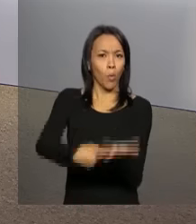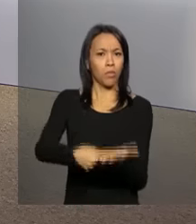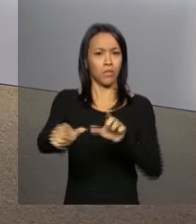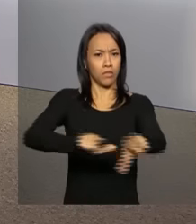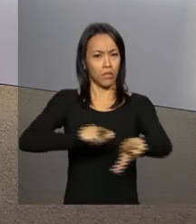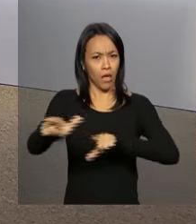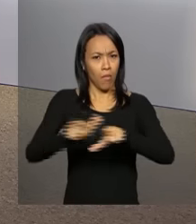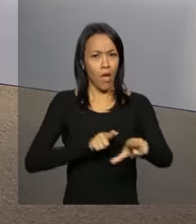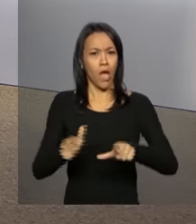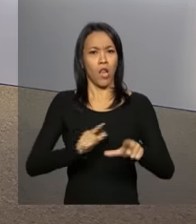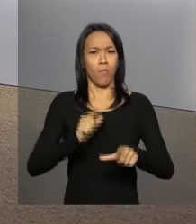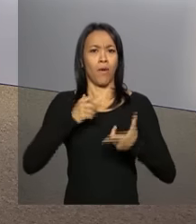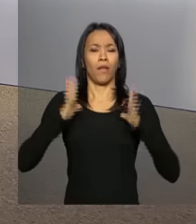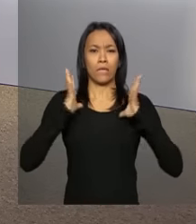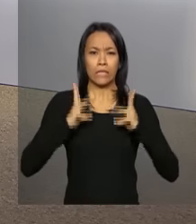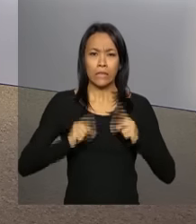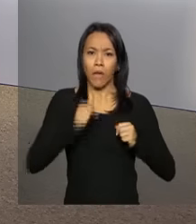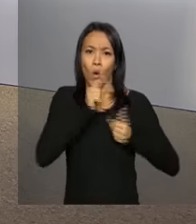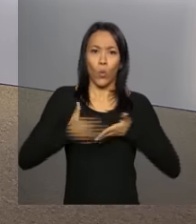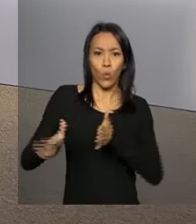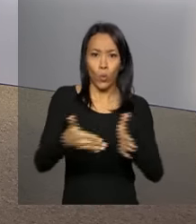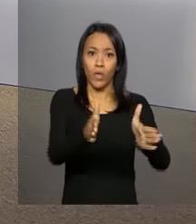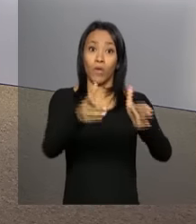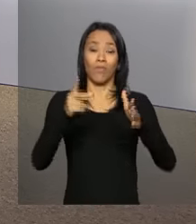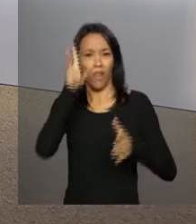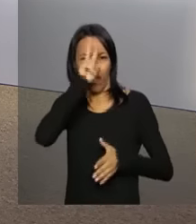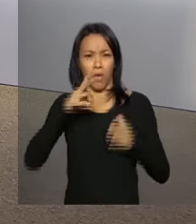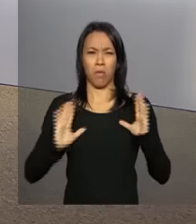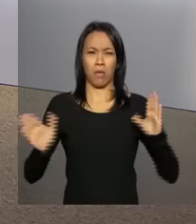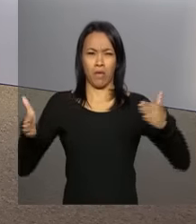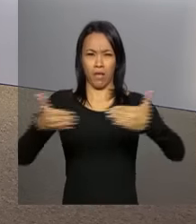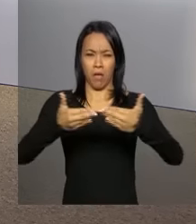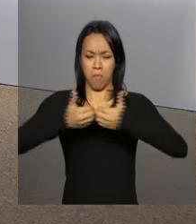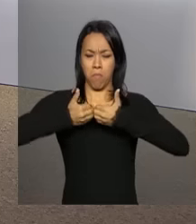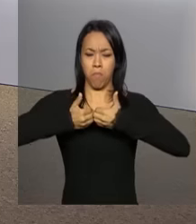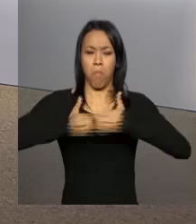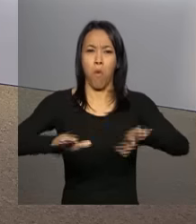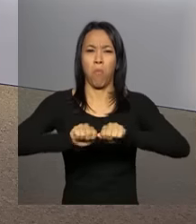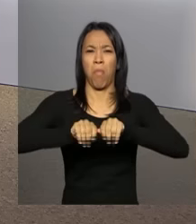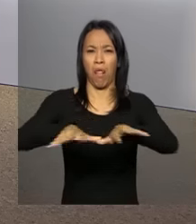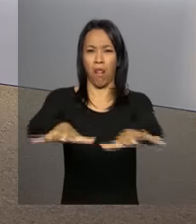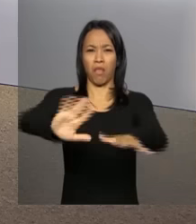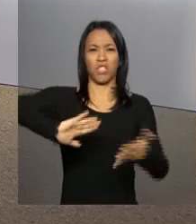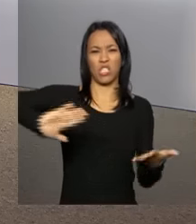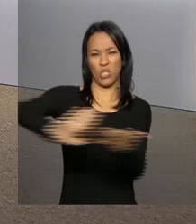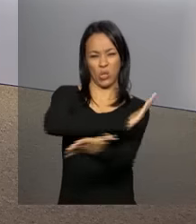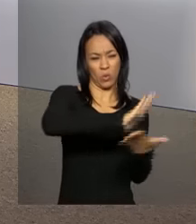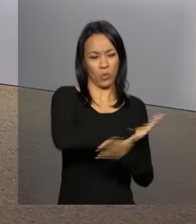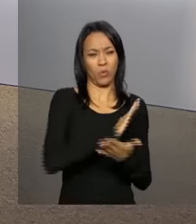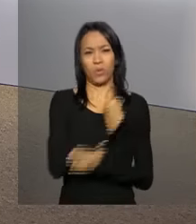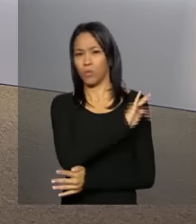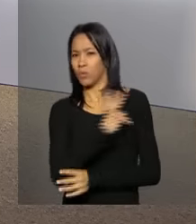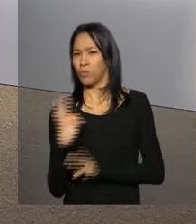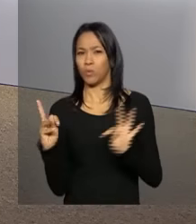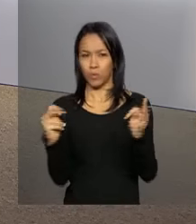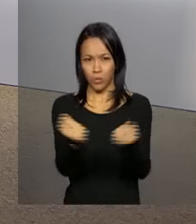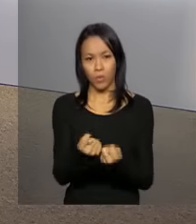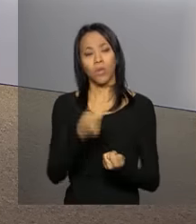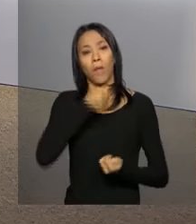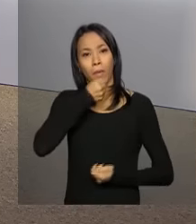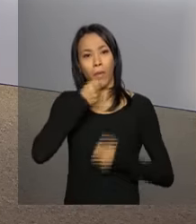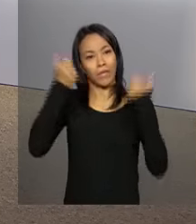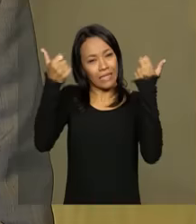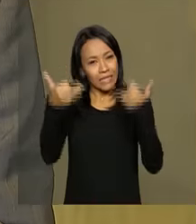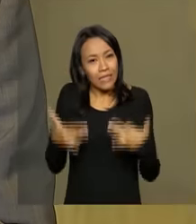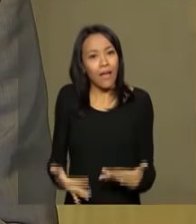após o rompimento de uma barragem no município mineiro de Mariana, em novembro do ano passado. O repórter Paulo La Sálvia tem os detalhes.